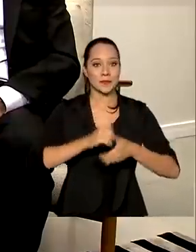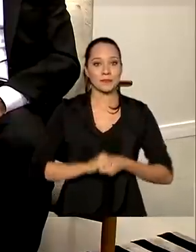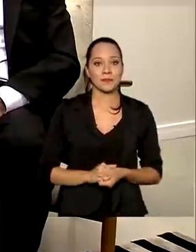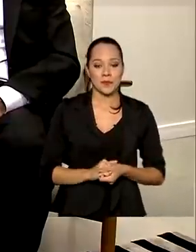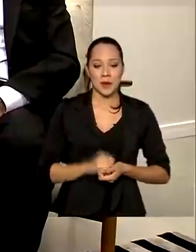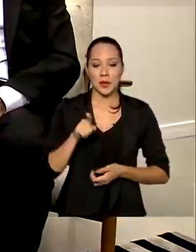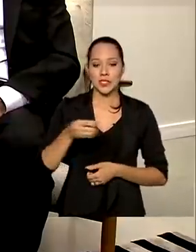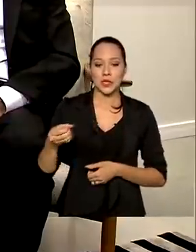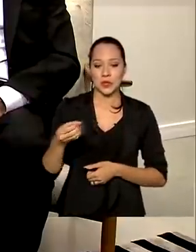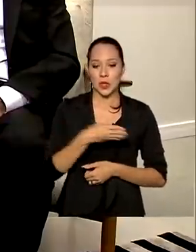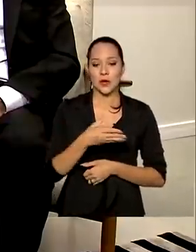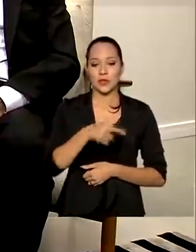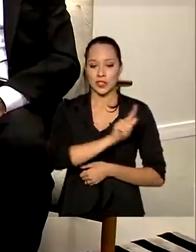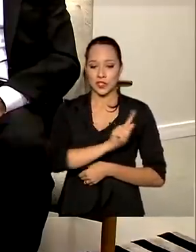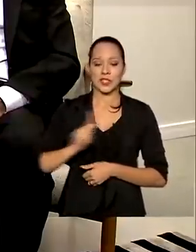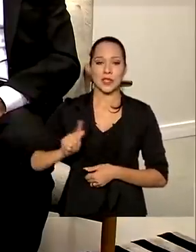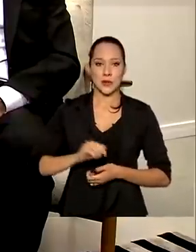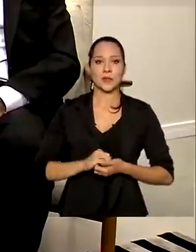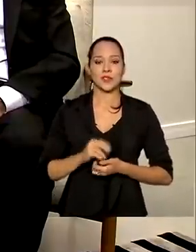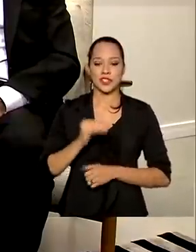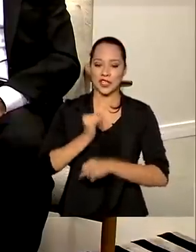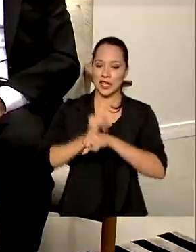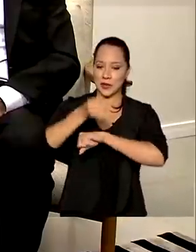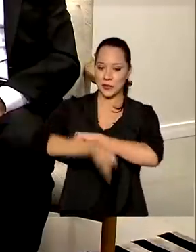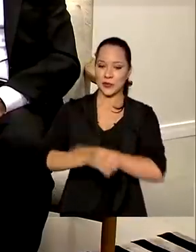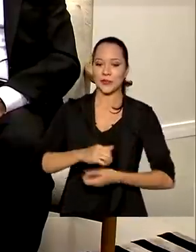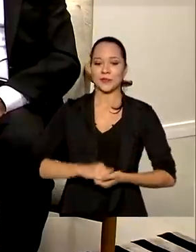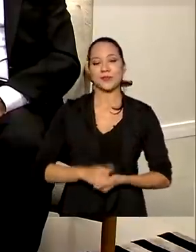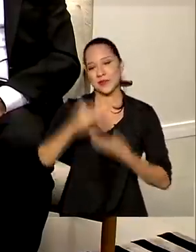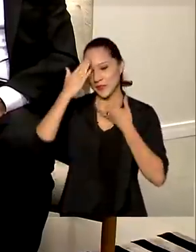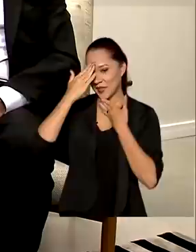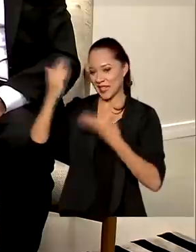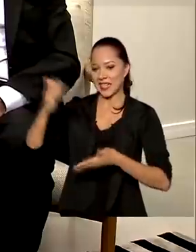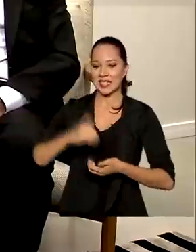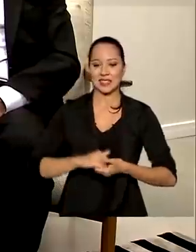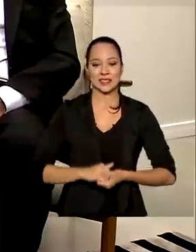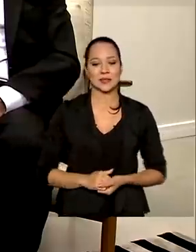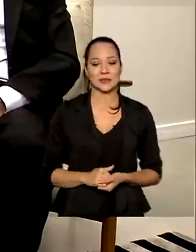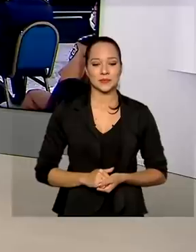nessa nova gestão de Itaipu. Obrigada.